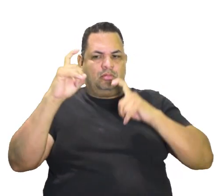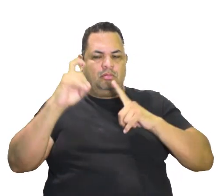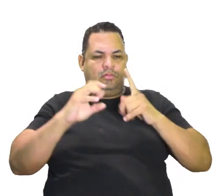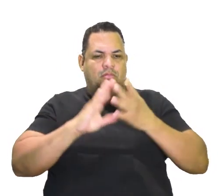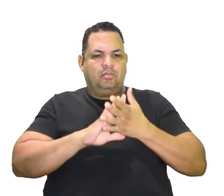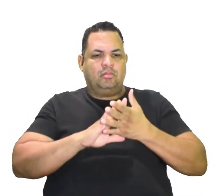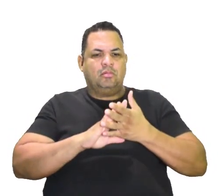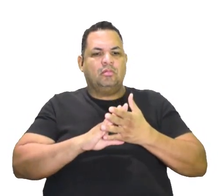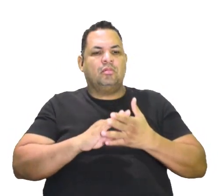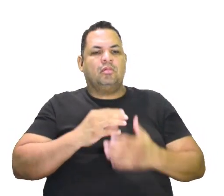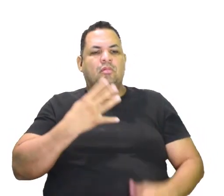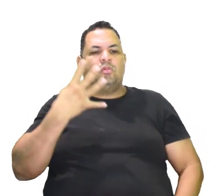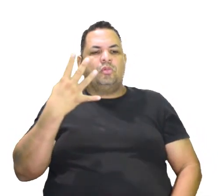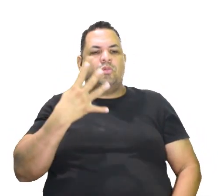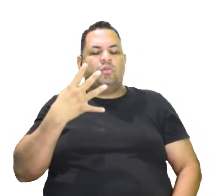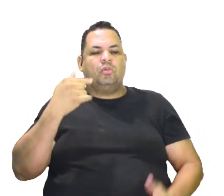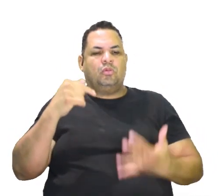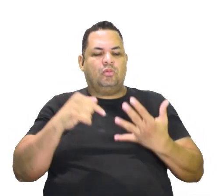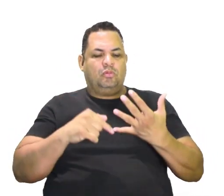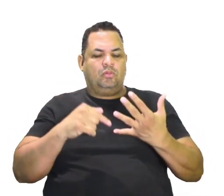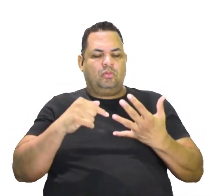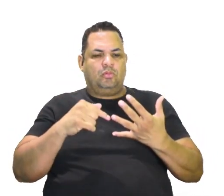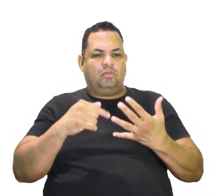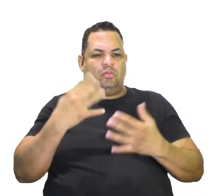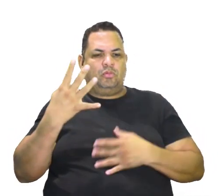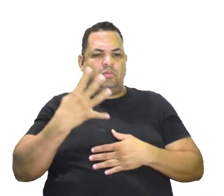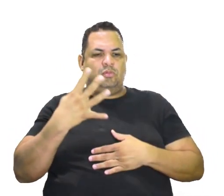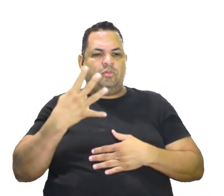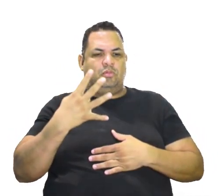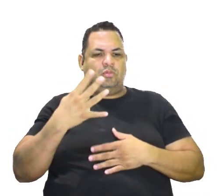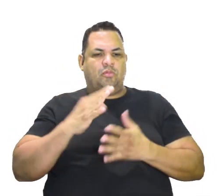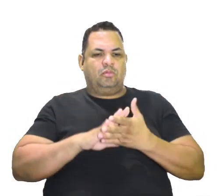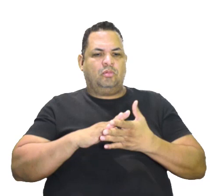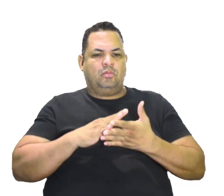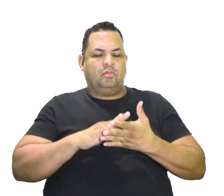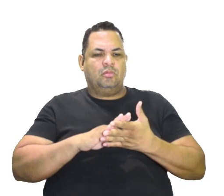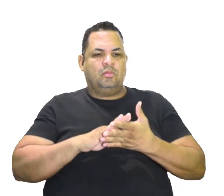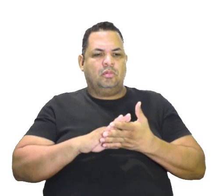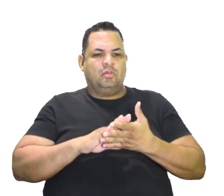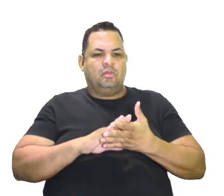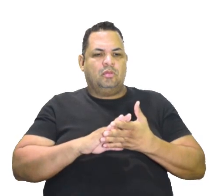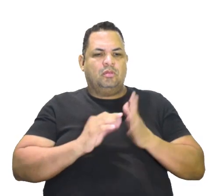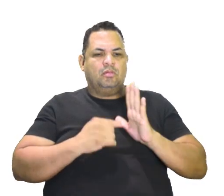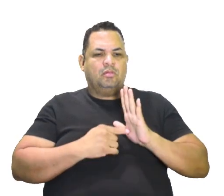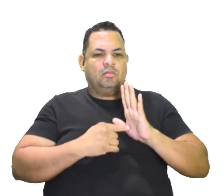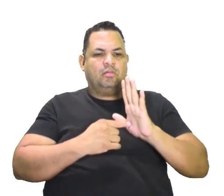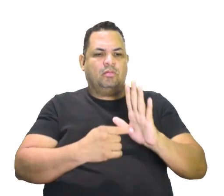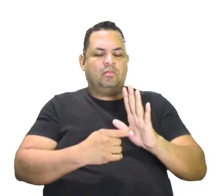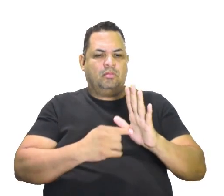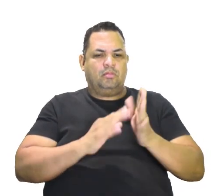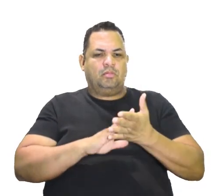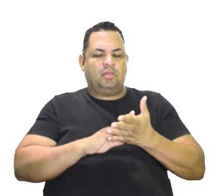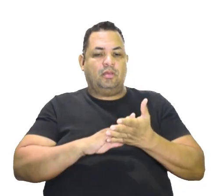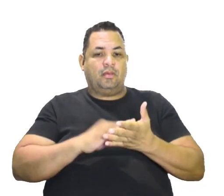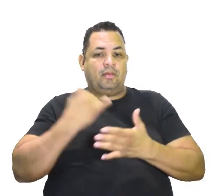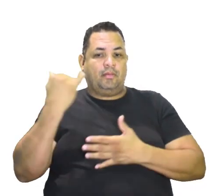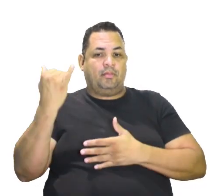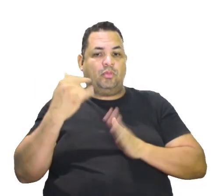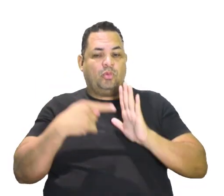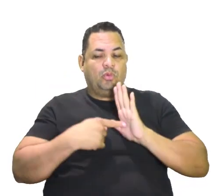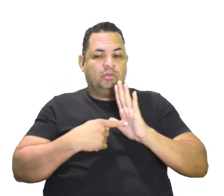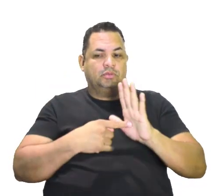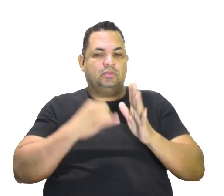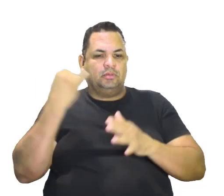E aqui no quatro, aqui tem que o movimento enfatiza, dá destaque para o